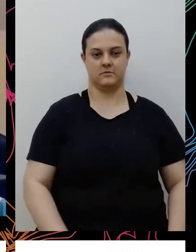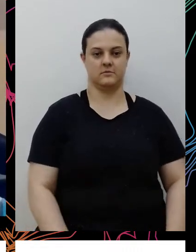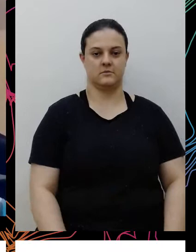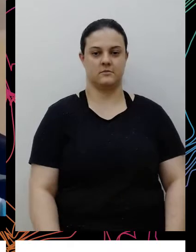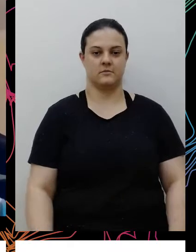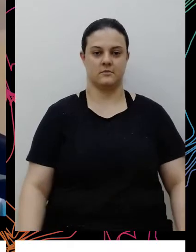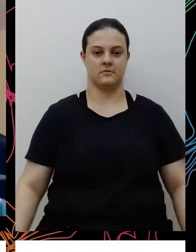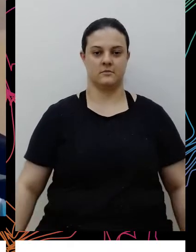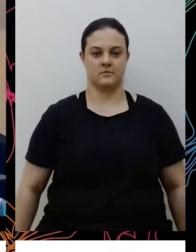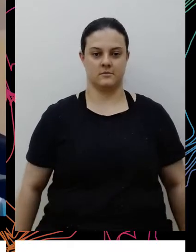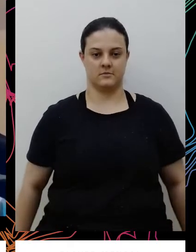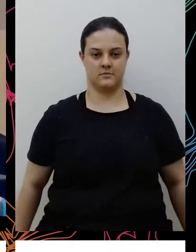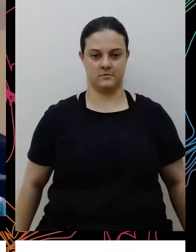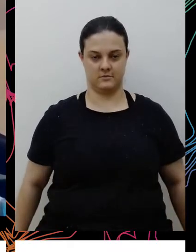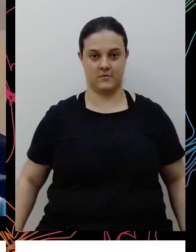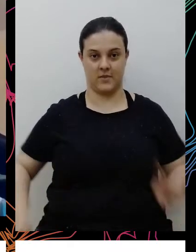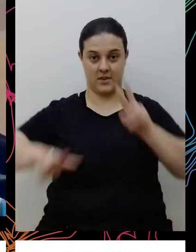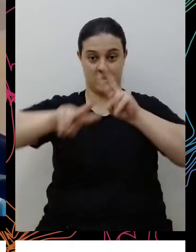Travou?